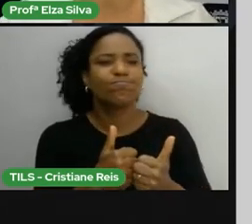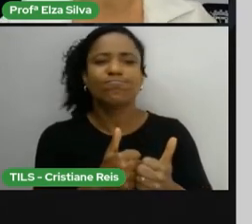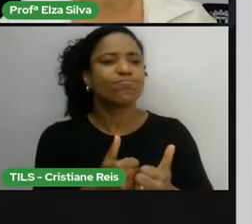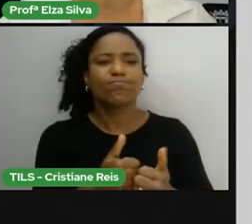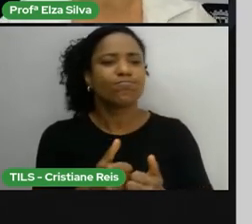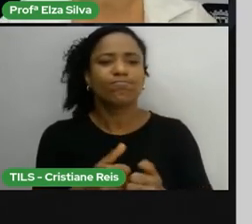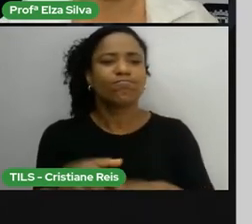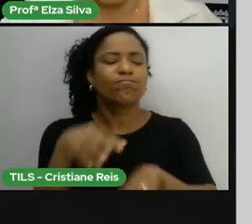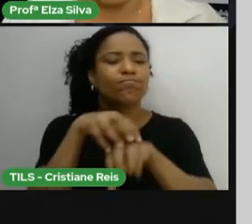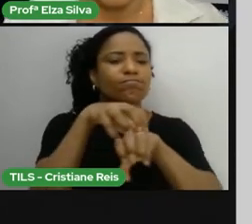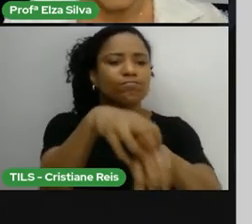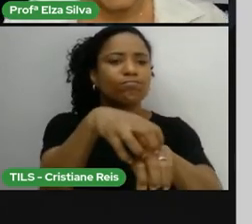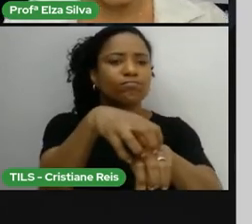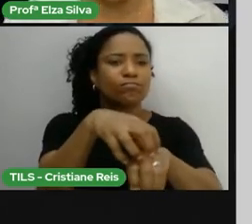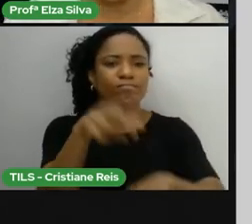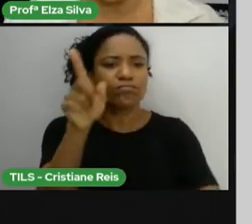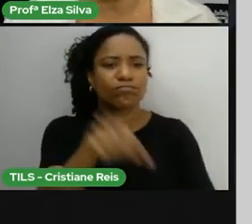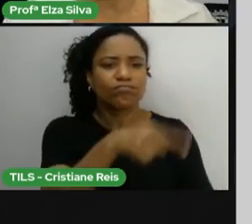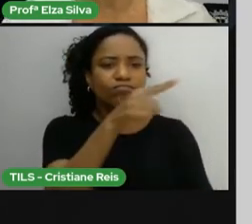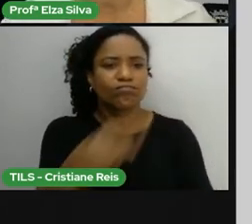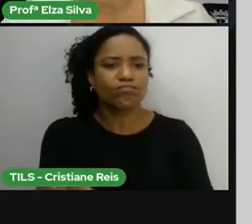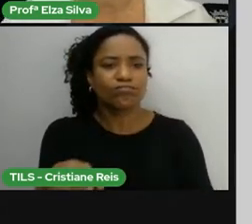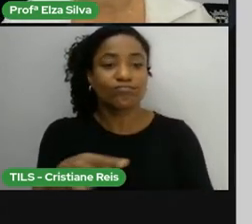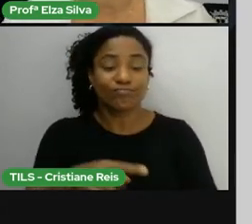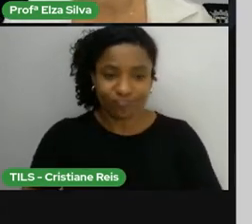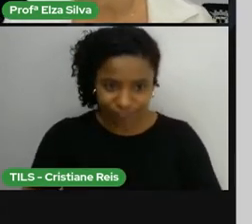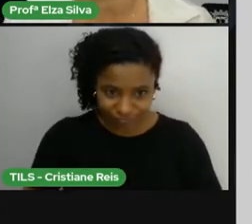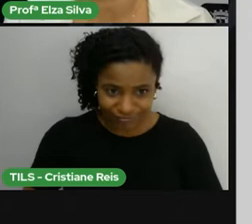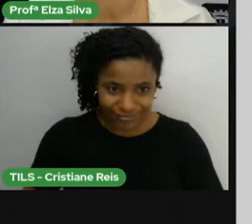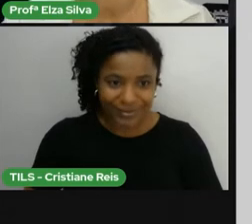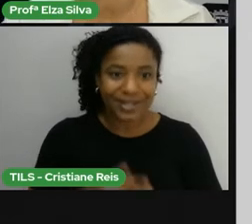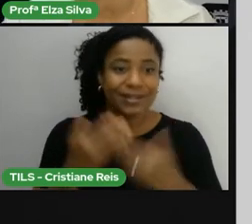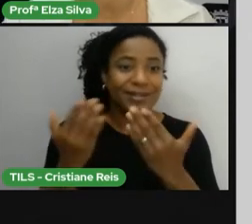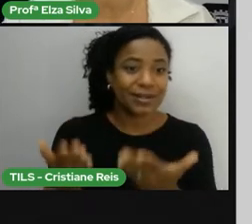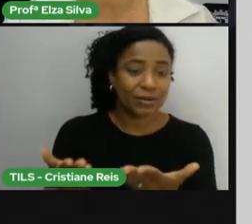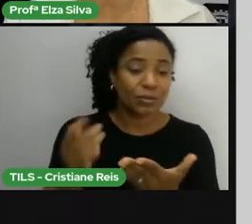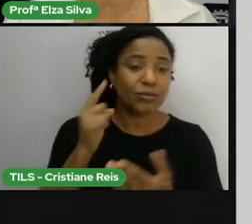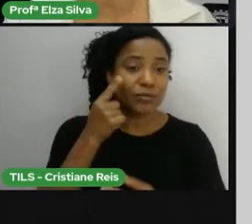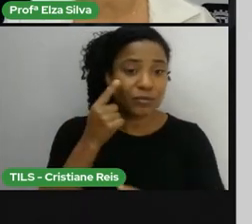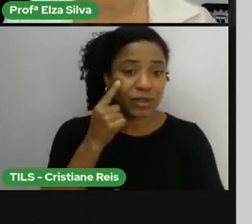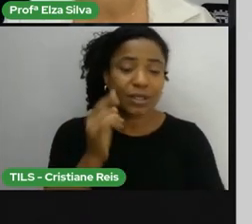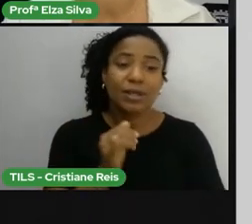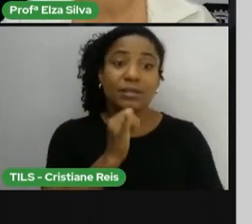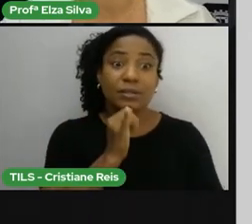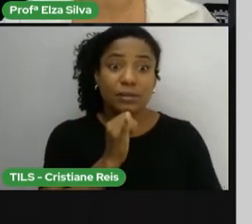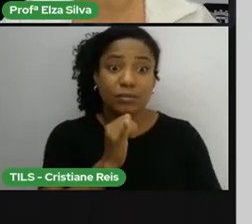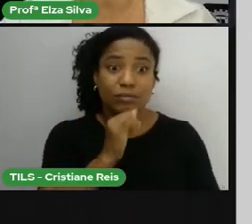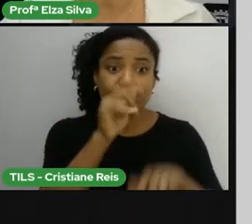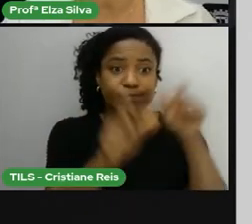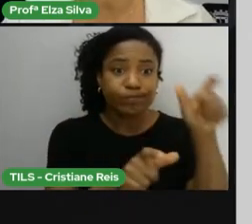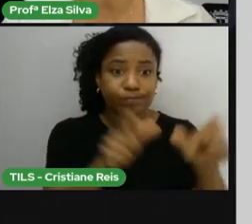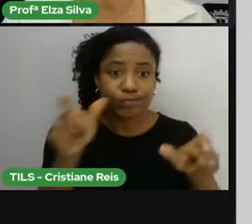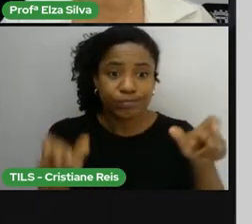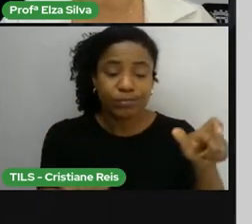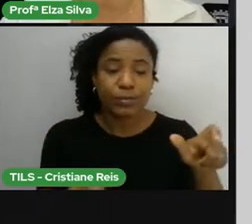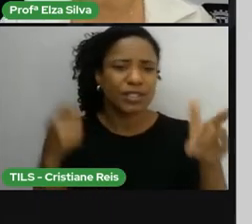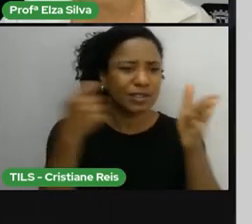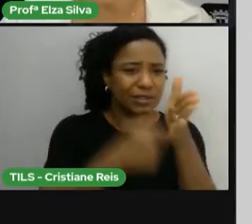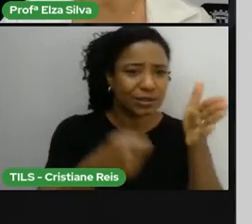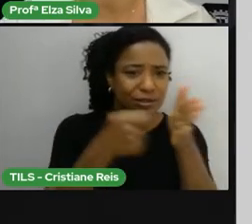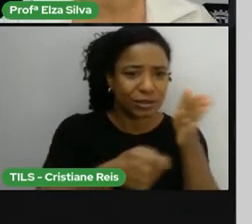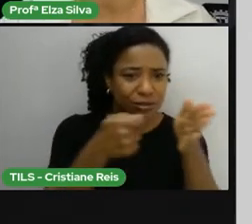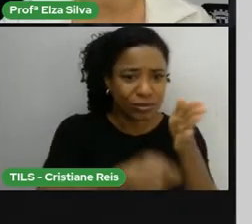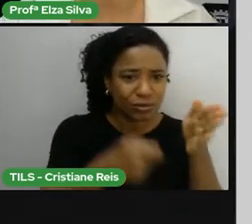exemplos de vida, exemplos de luta contra o racismo que nós devemos nos